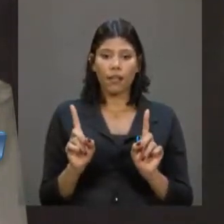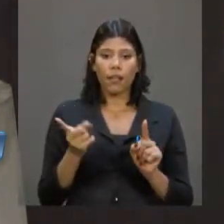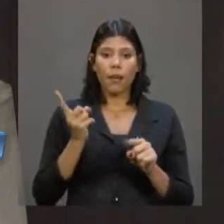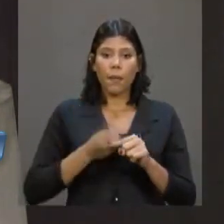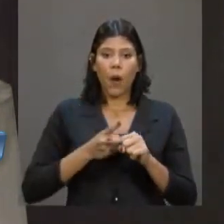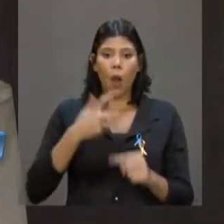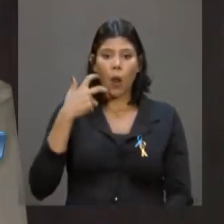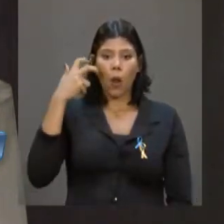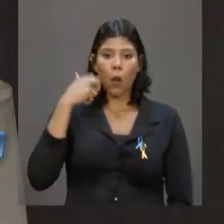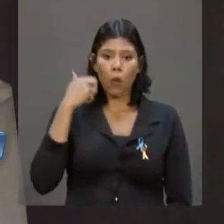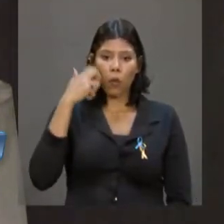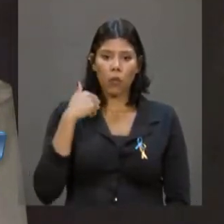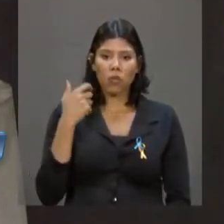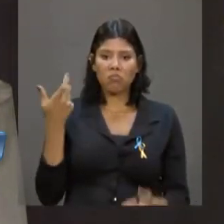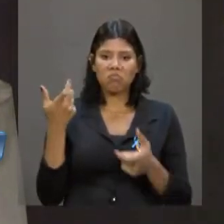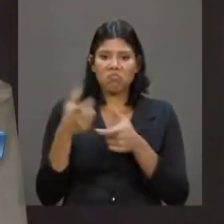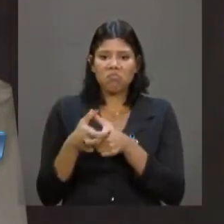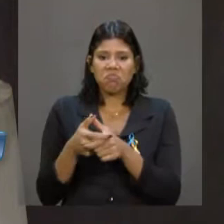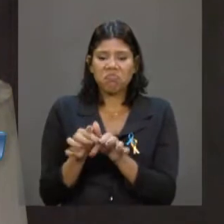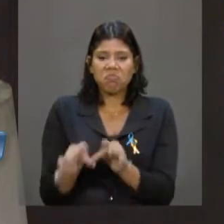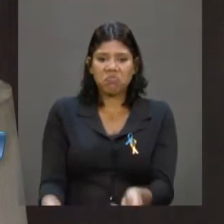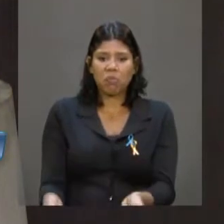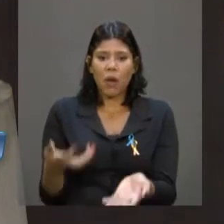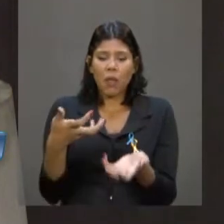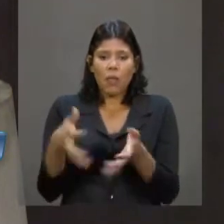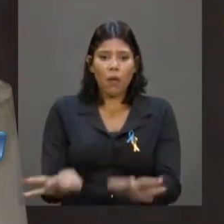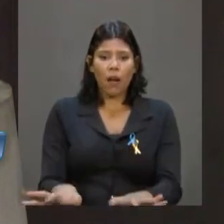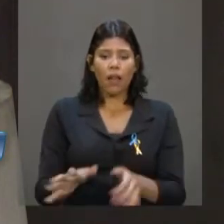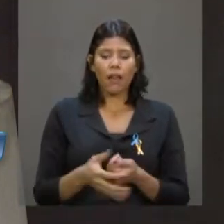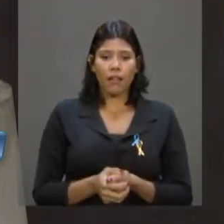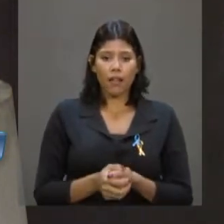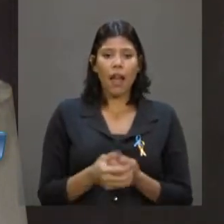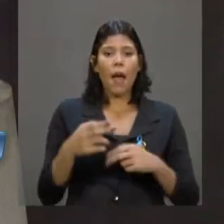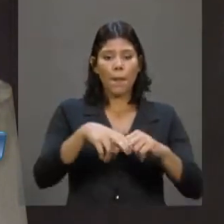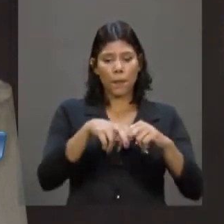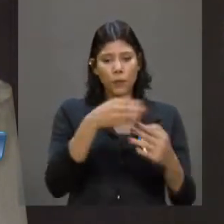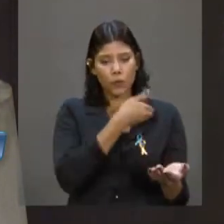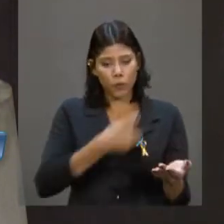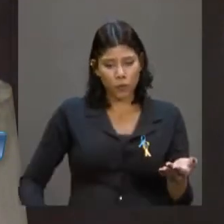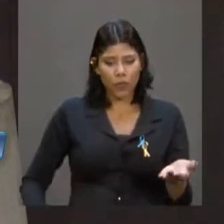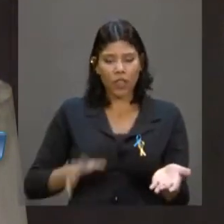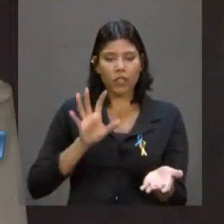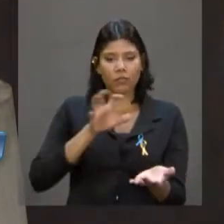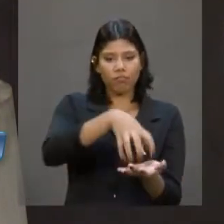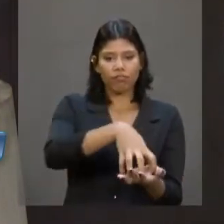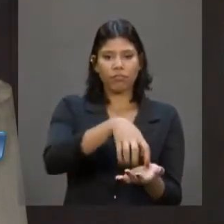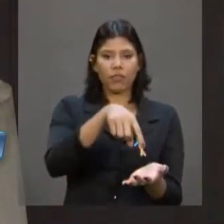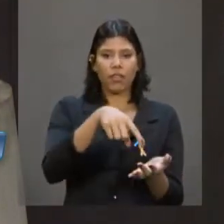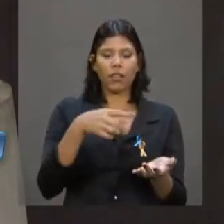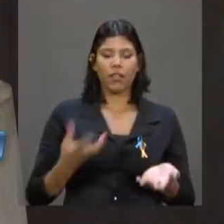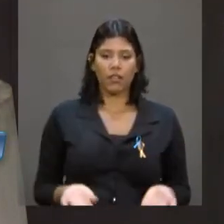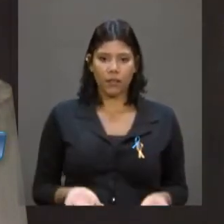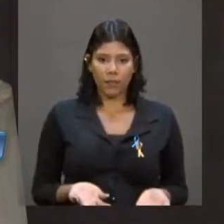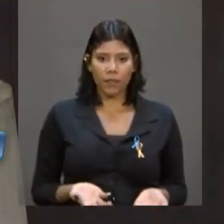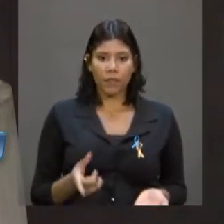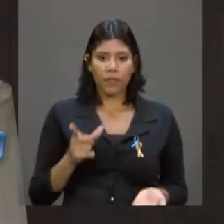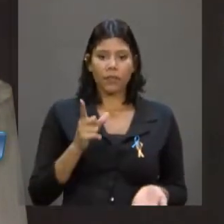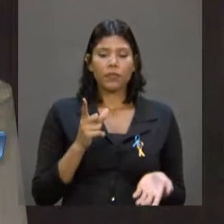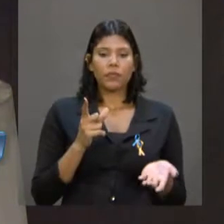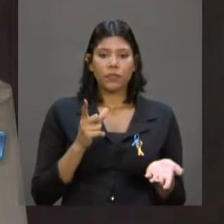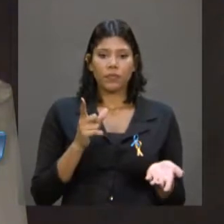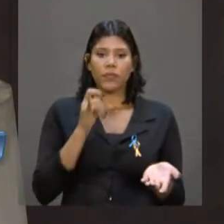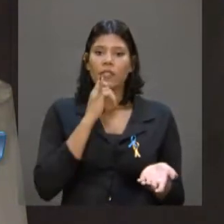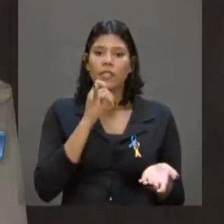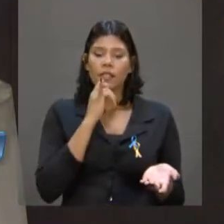Quem é que resguarda, indo agora para outro campo, setores estratégicos da nossa sociedade,